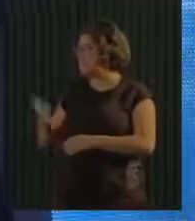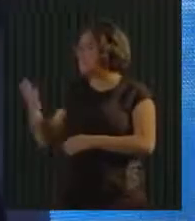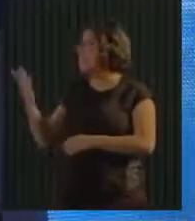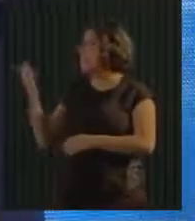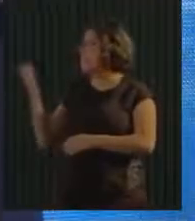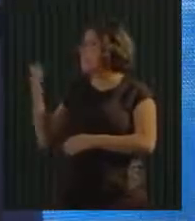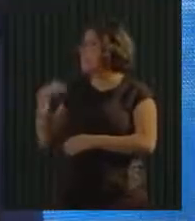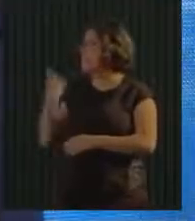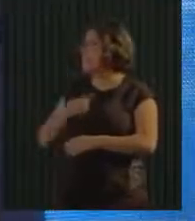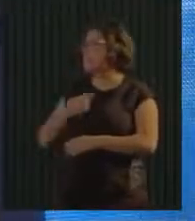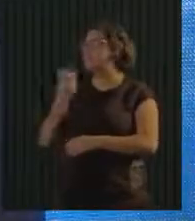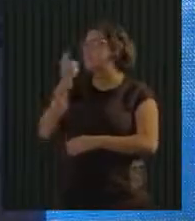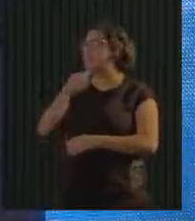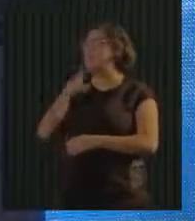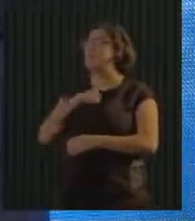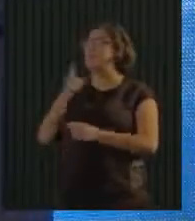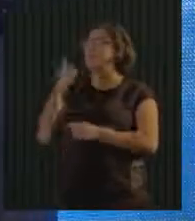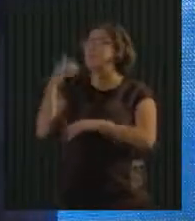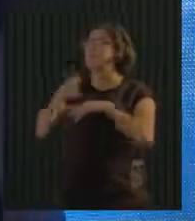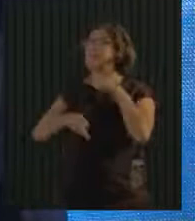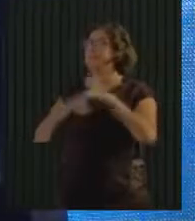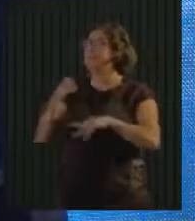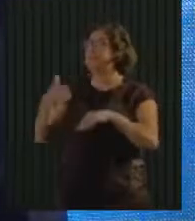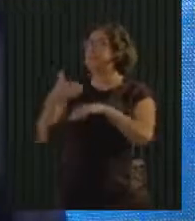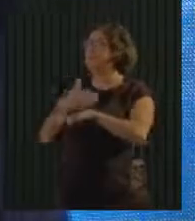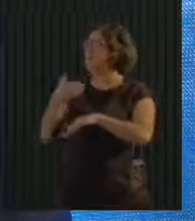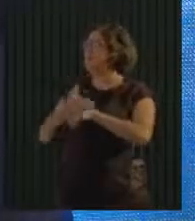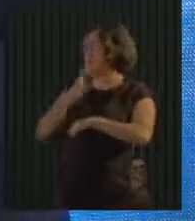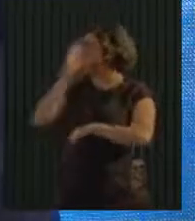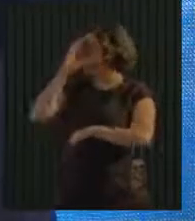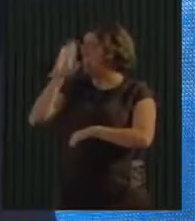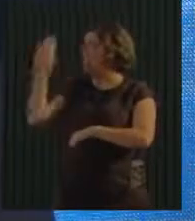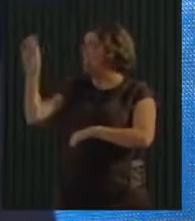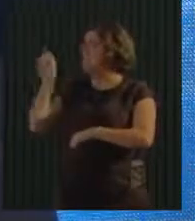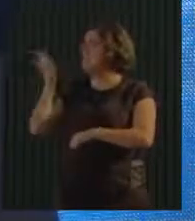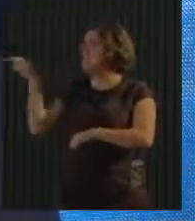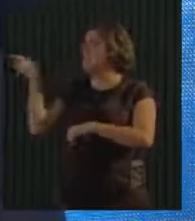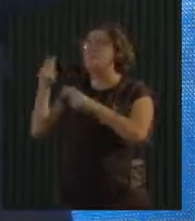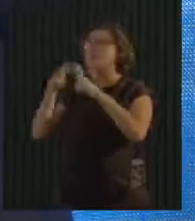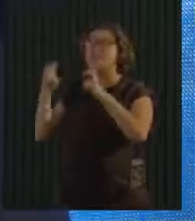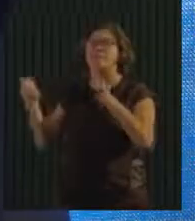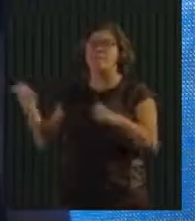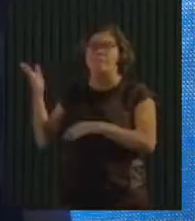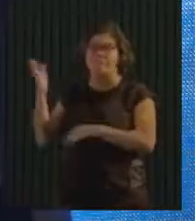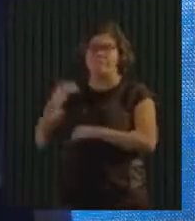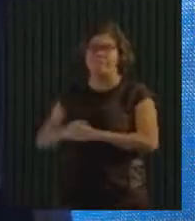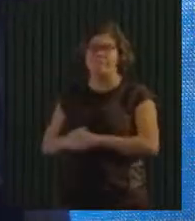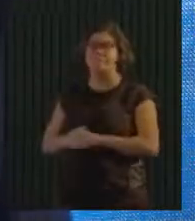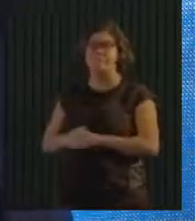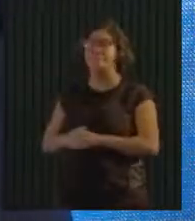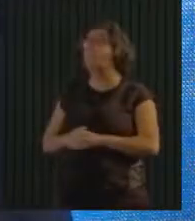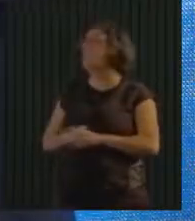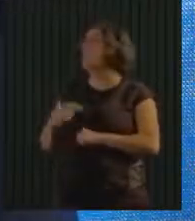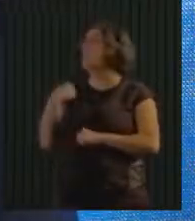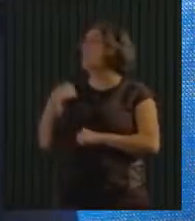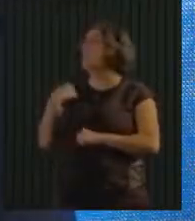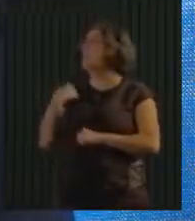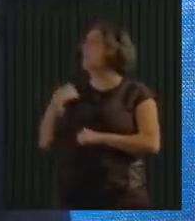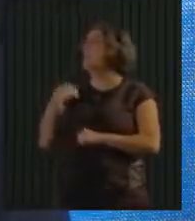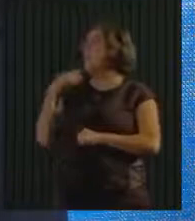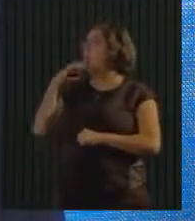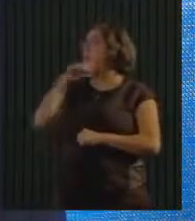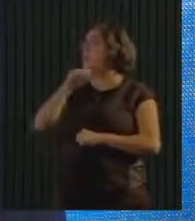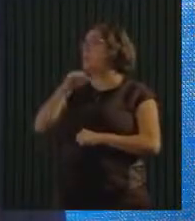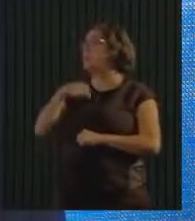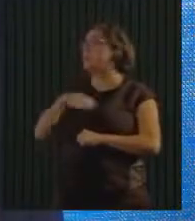a participação da população, principalmente, além da organização do Estado. Eu acho que tem uma